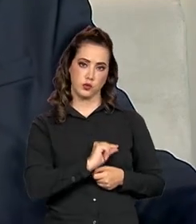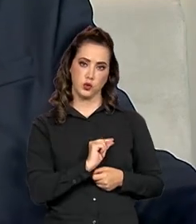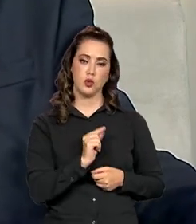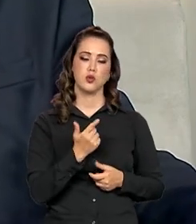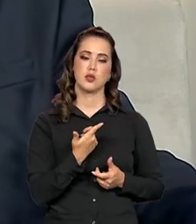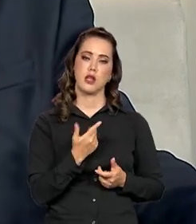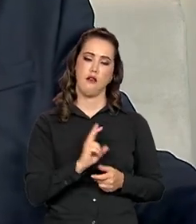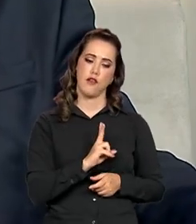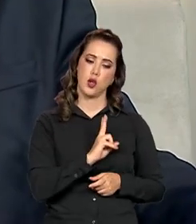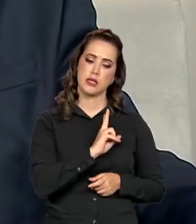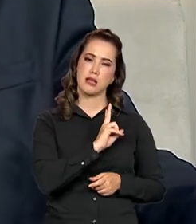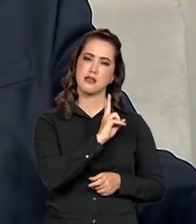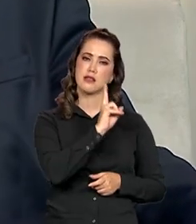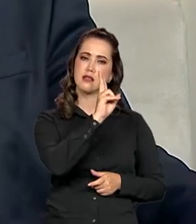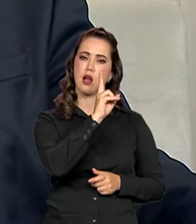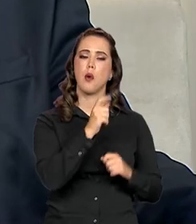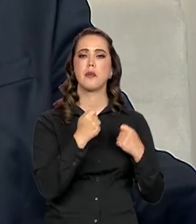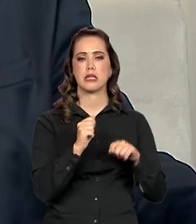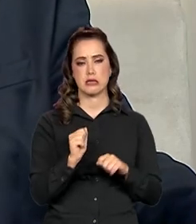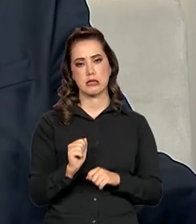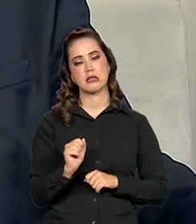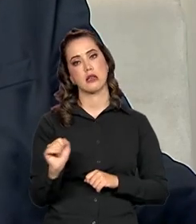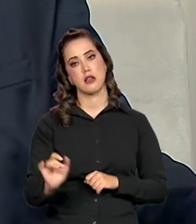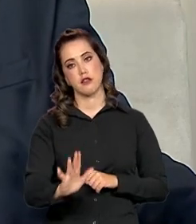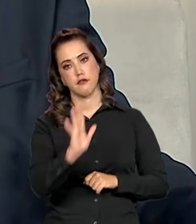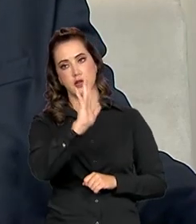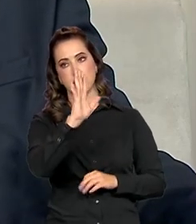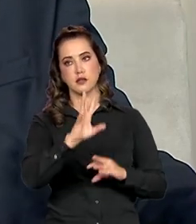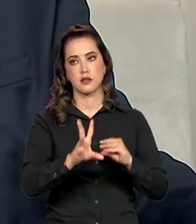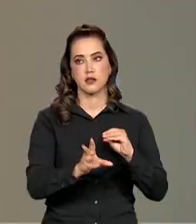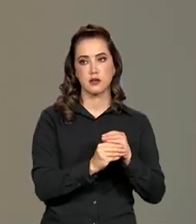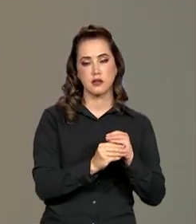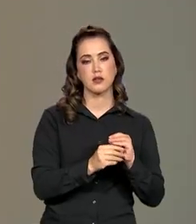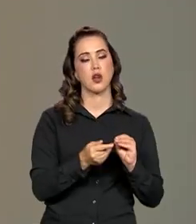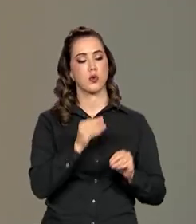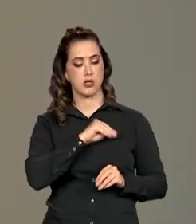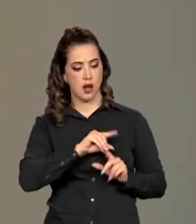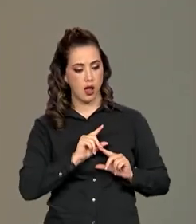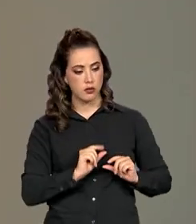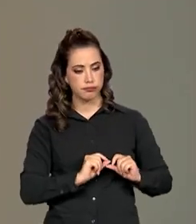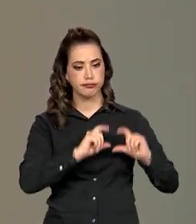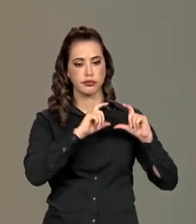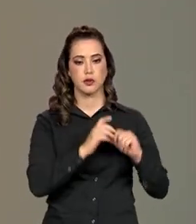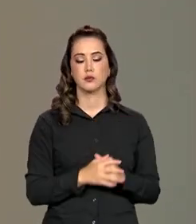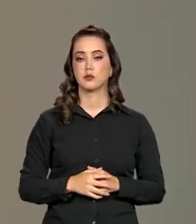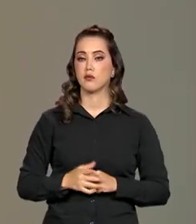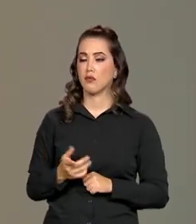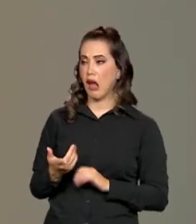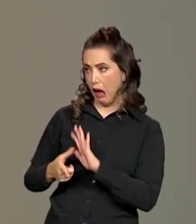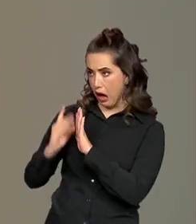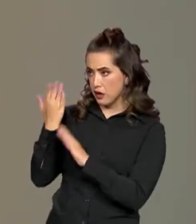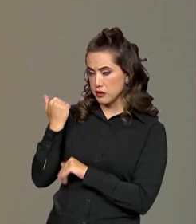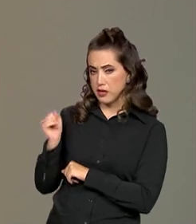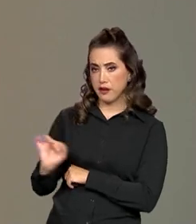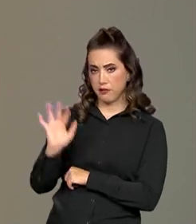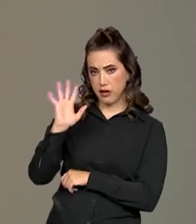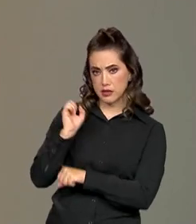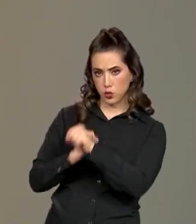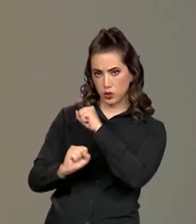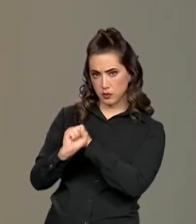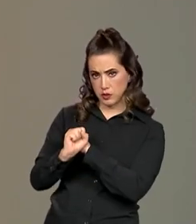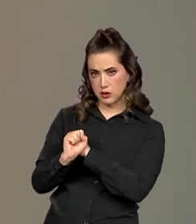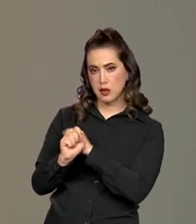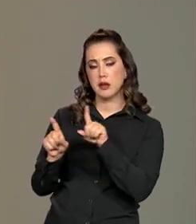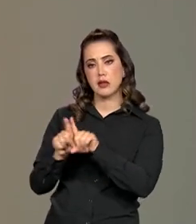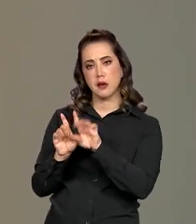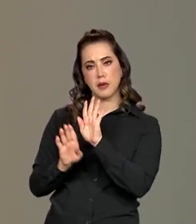novo, além da inflação, ganho real. No passado, era a inflação do ano anterior e o resultado do crescimento da economia